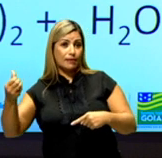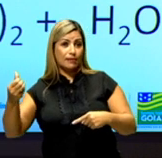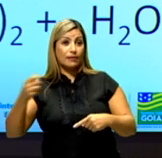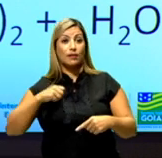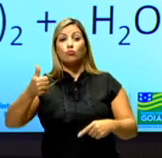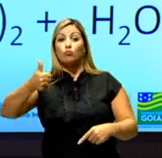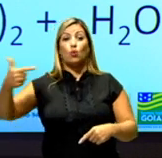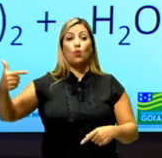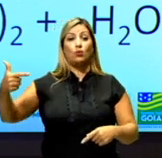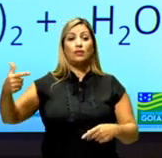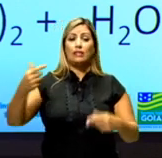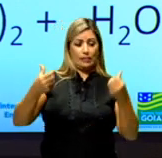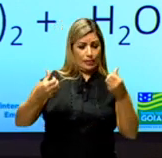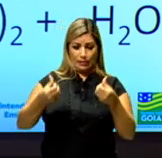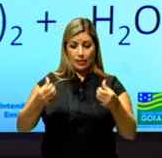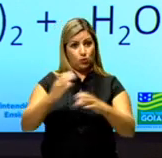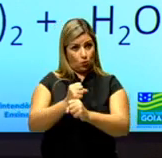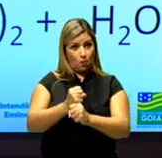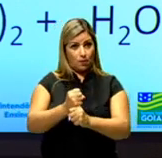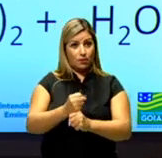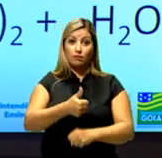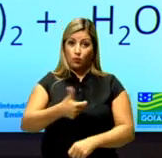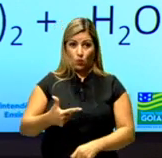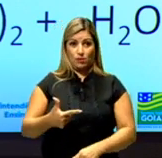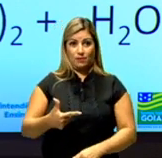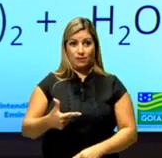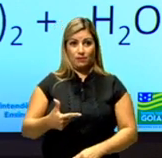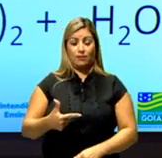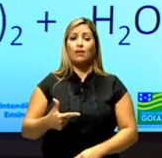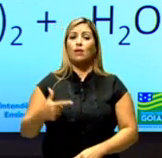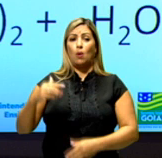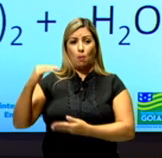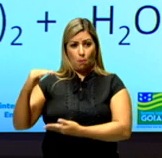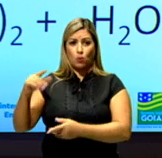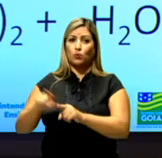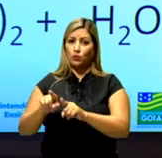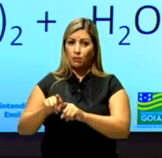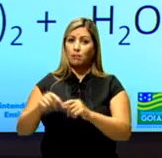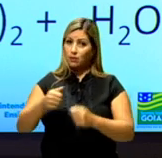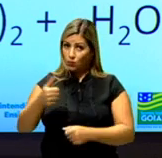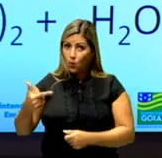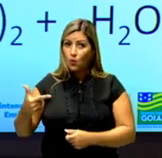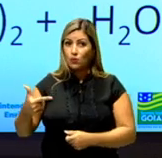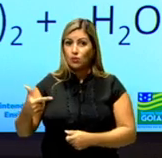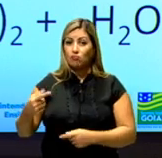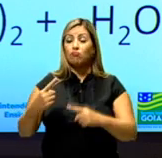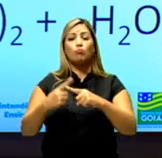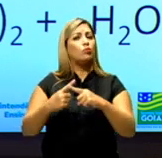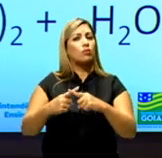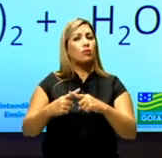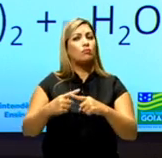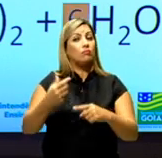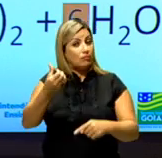doze. Porque seis mais seis, doze. Do lado produto também eu vou ter que ter doze. Qual é o número que eu vou colocar aqui na frente? Que multiplicado por